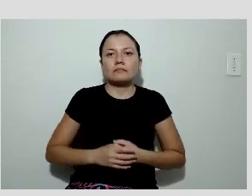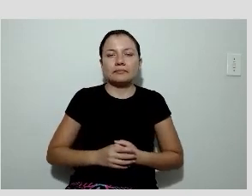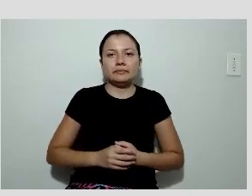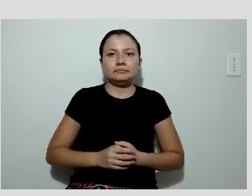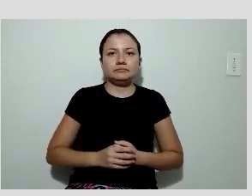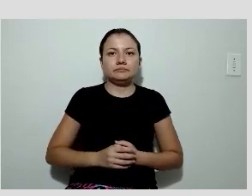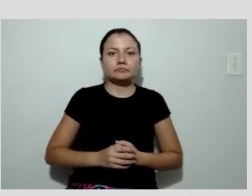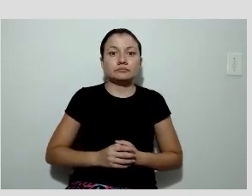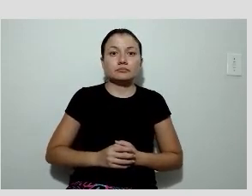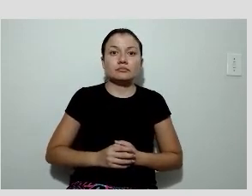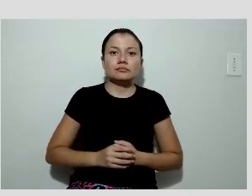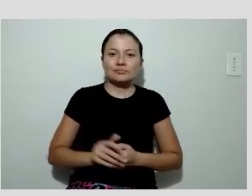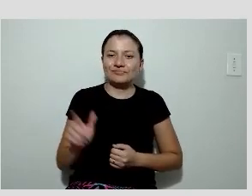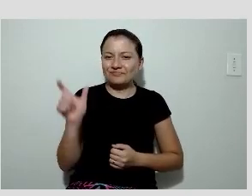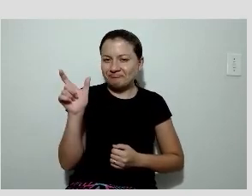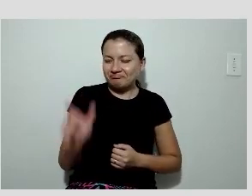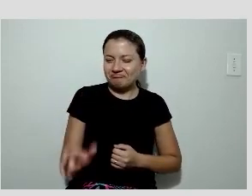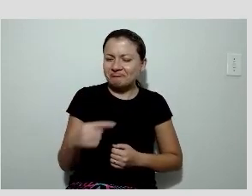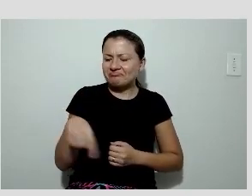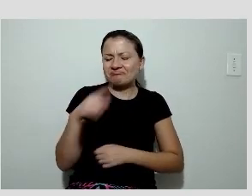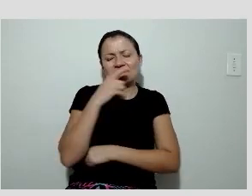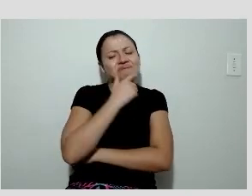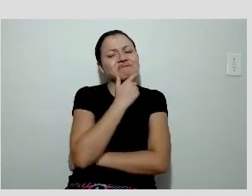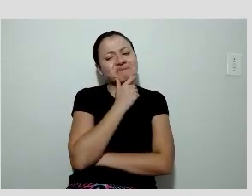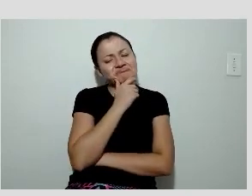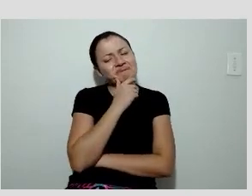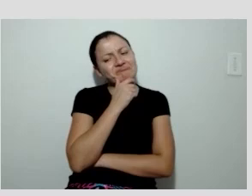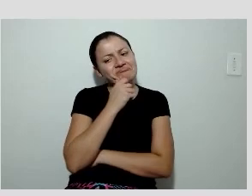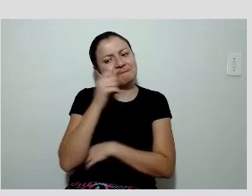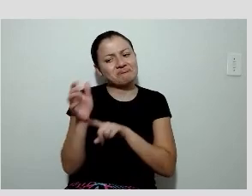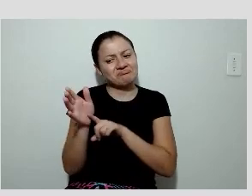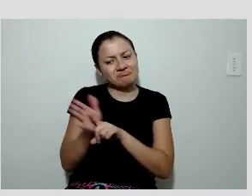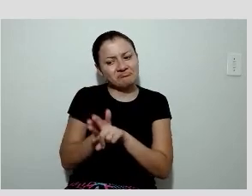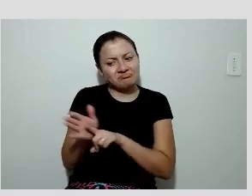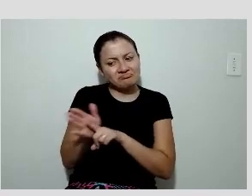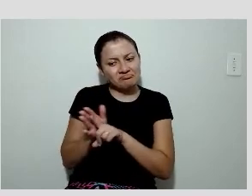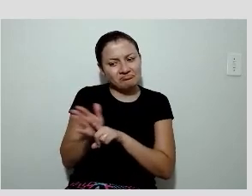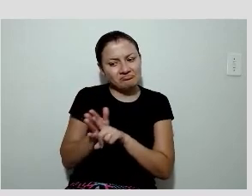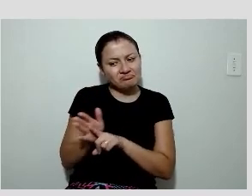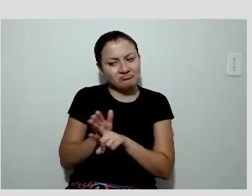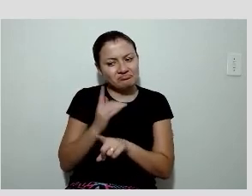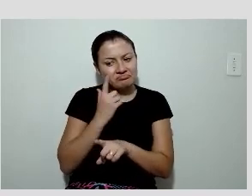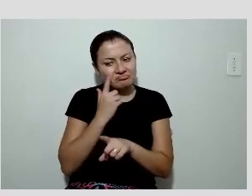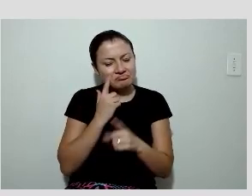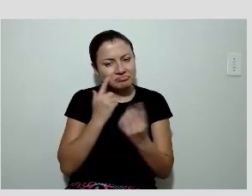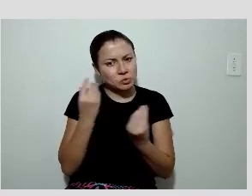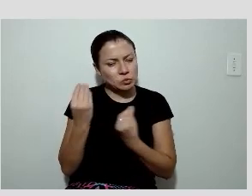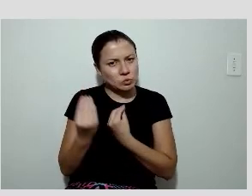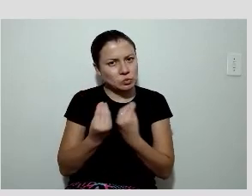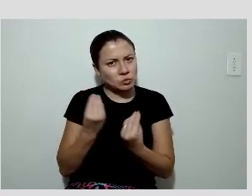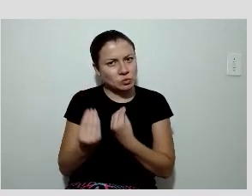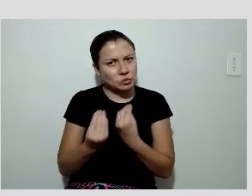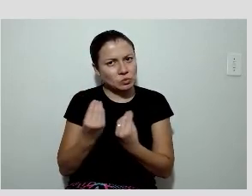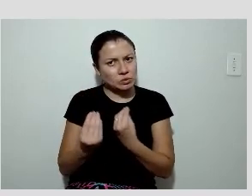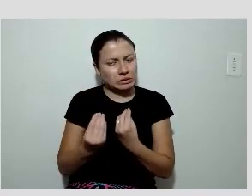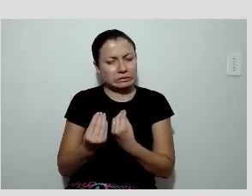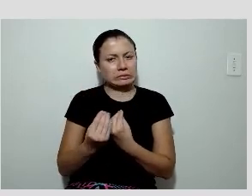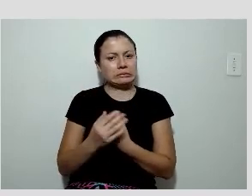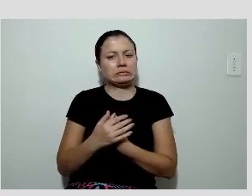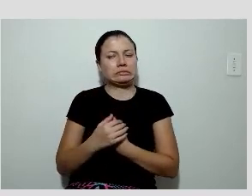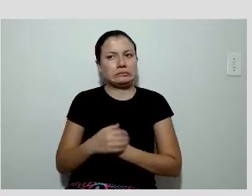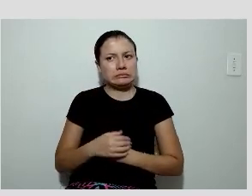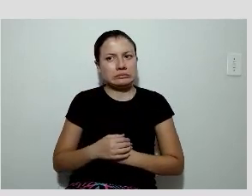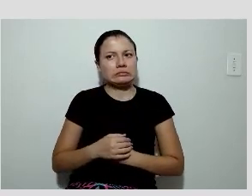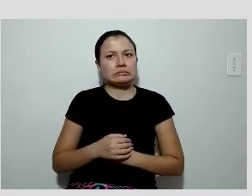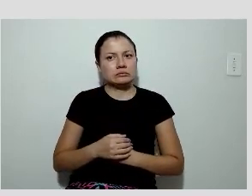Interessante desse caso, a gente parou para analisar a reserva de fluxo segmentar e chamou a atenção que ele tinha